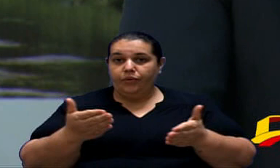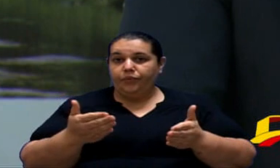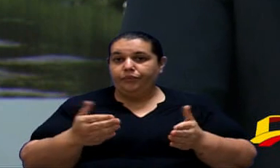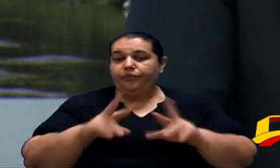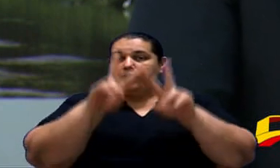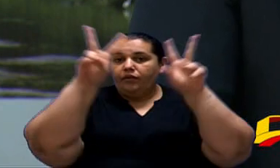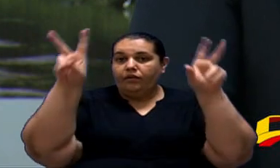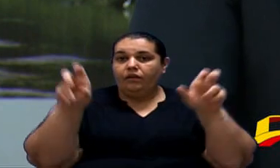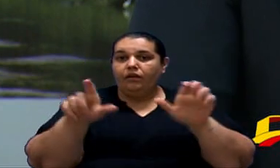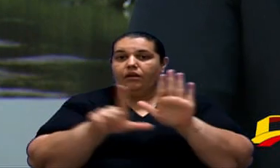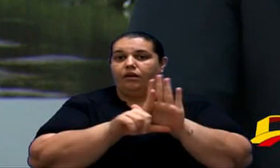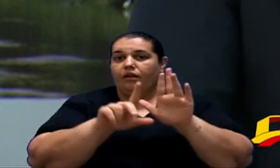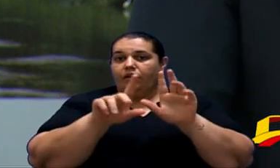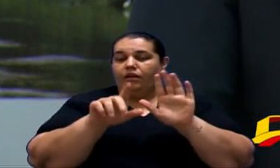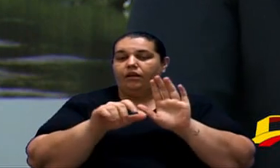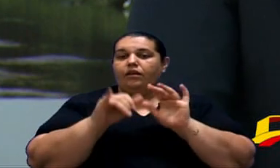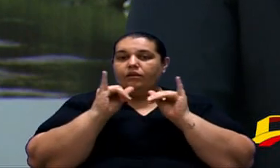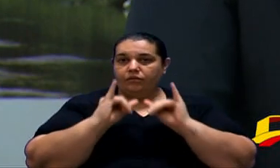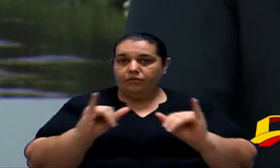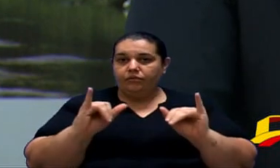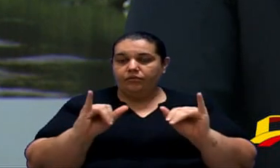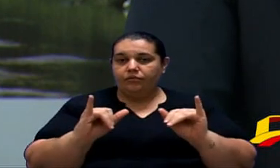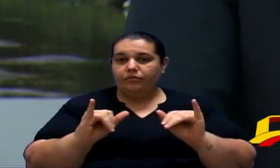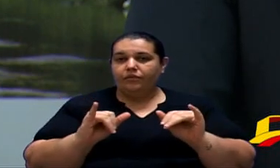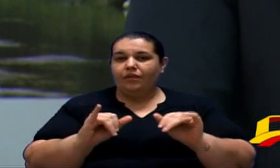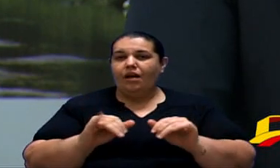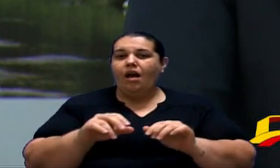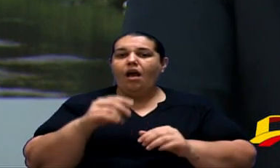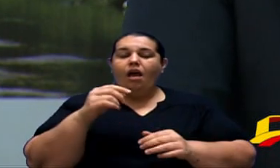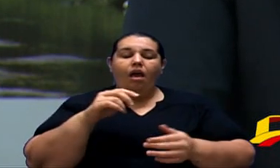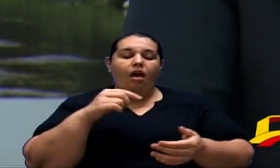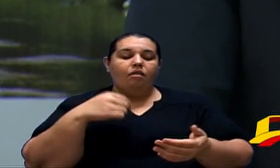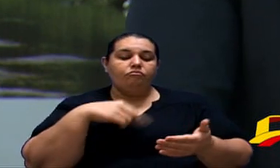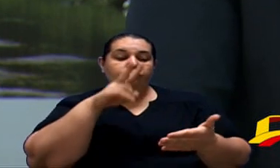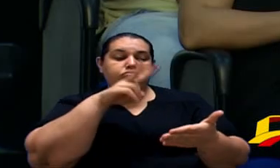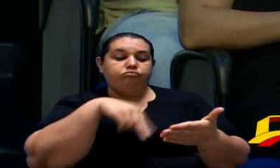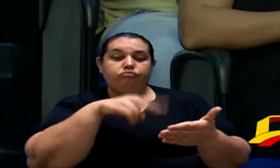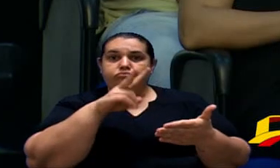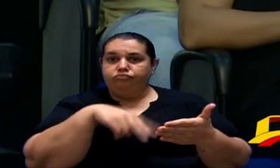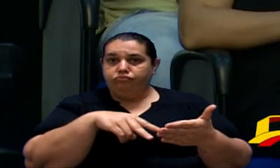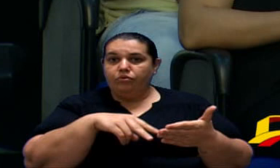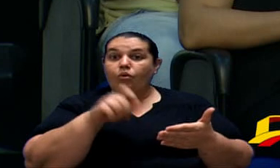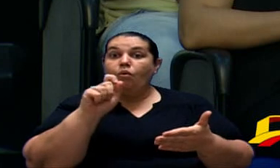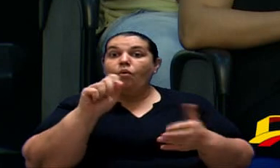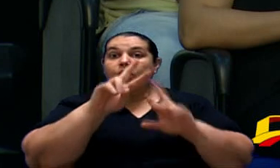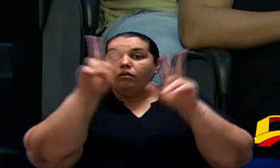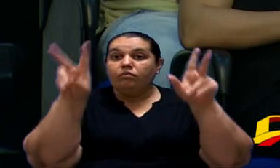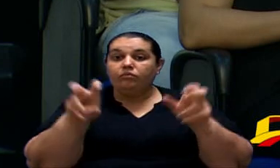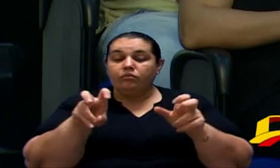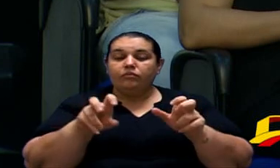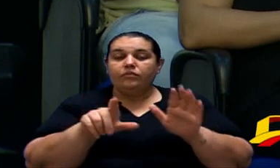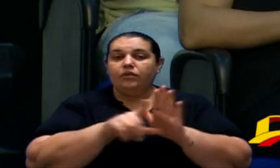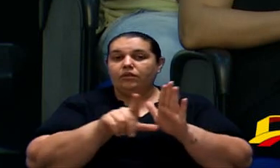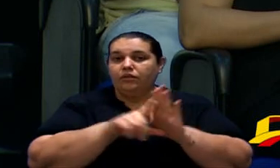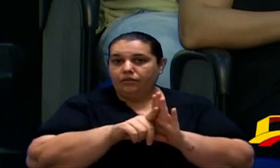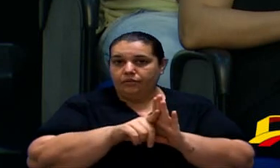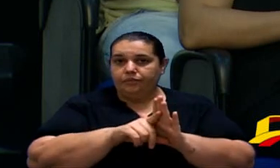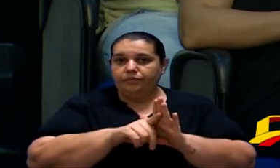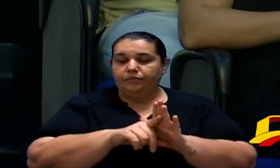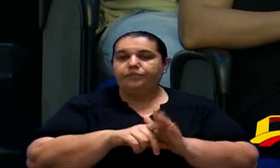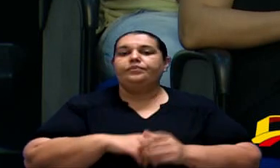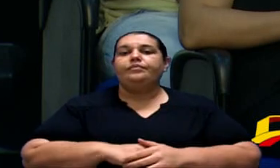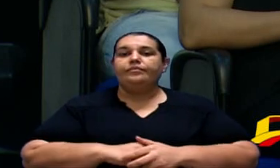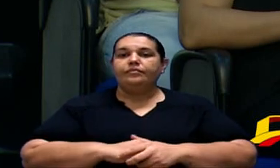citei a referida lei, eu vou dar uma lida rapidamente no que diz essa lei e no seu inteiro teor.